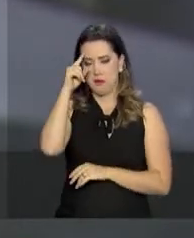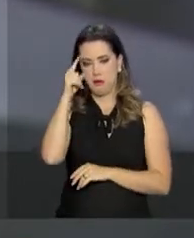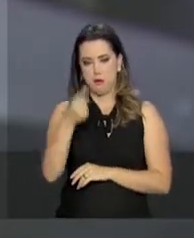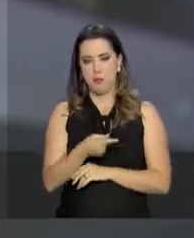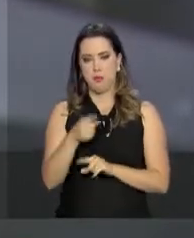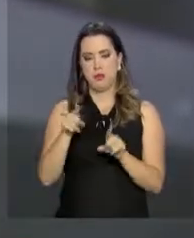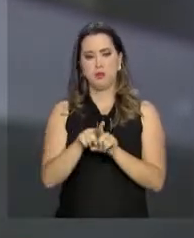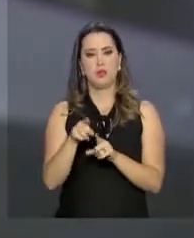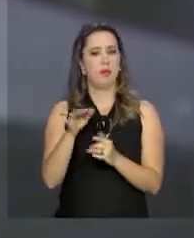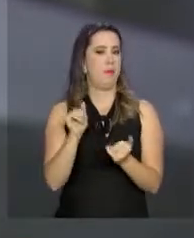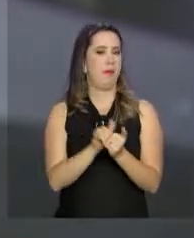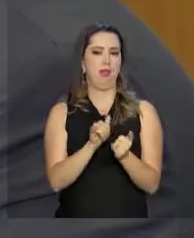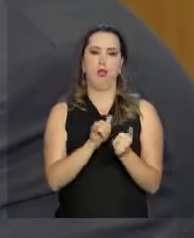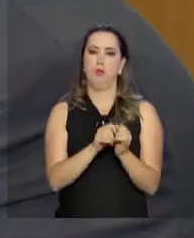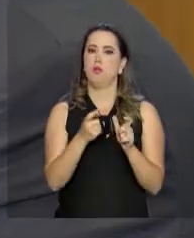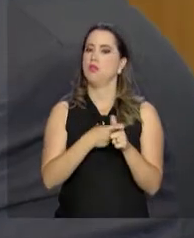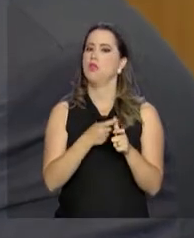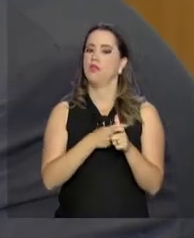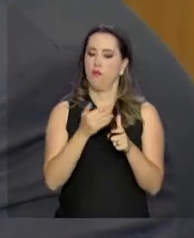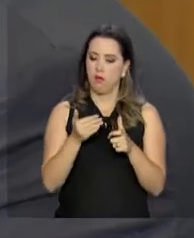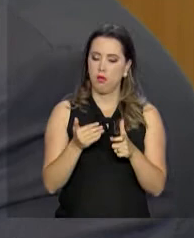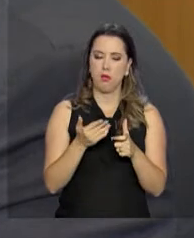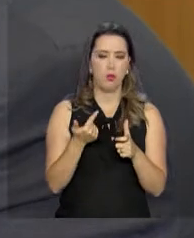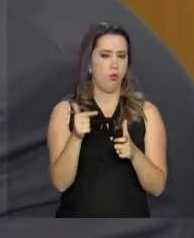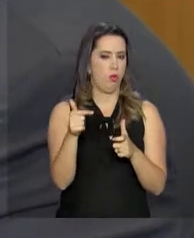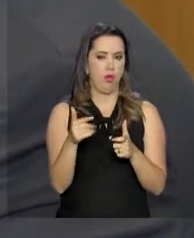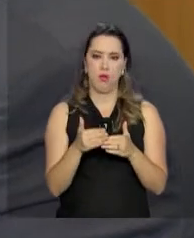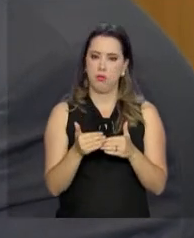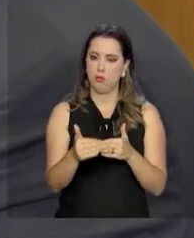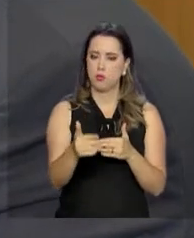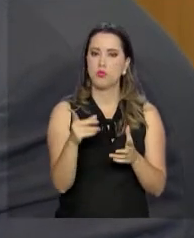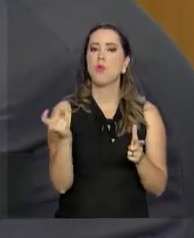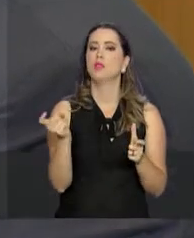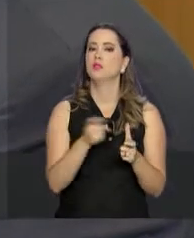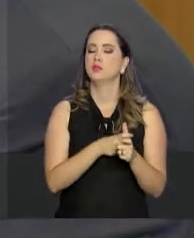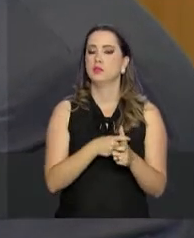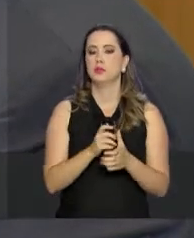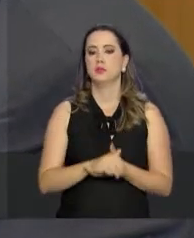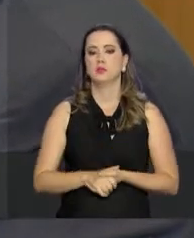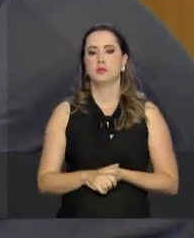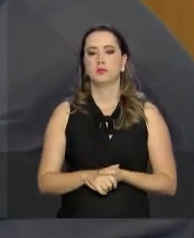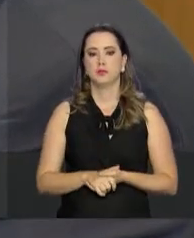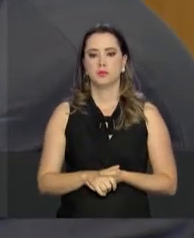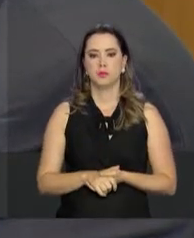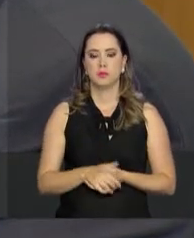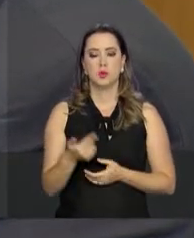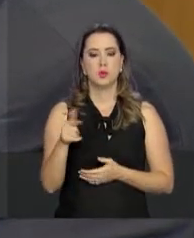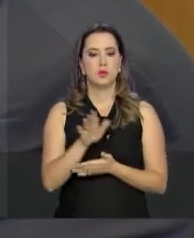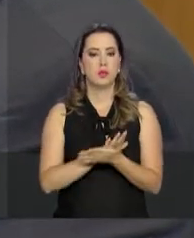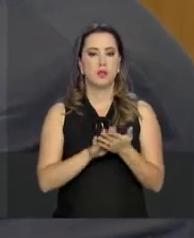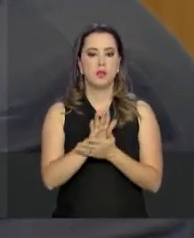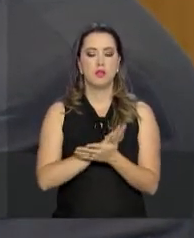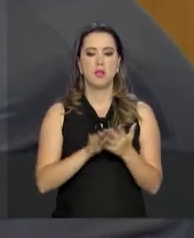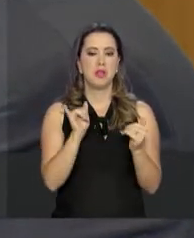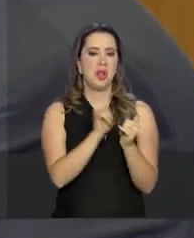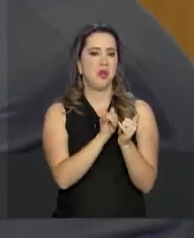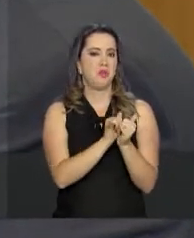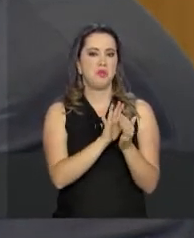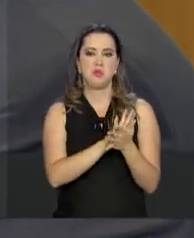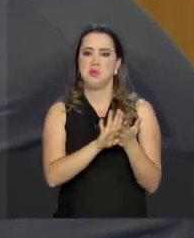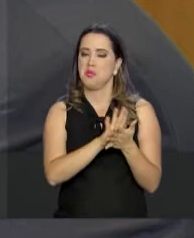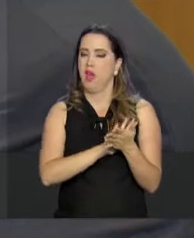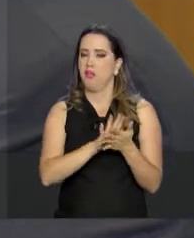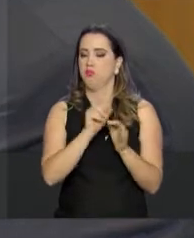ou perdão da dívida. Os créditos do Estado não terão nenhum tipo de perdão, desconto, nem